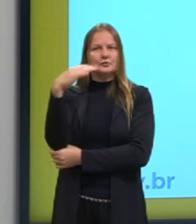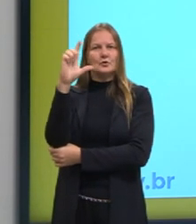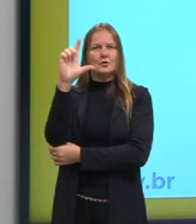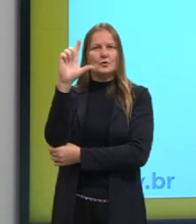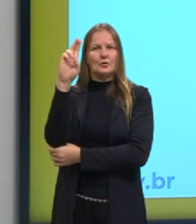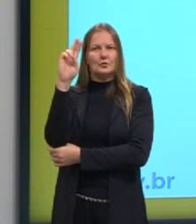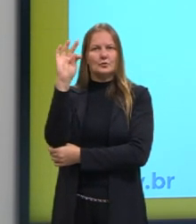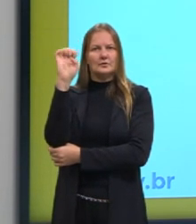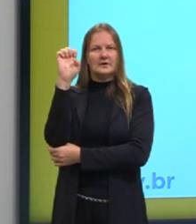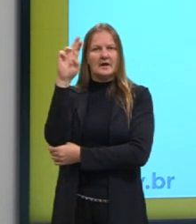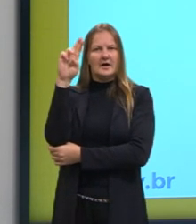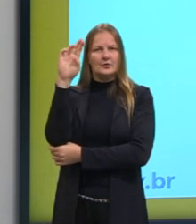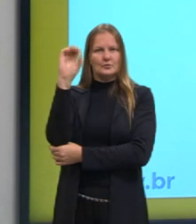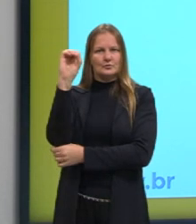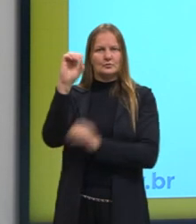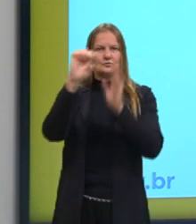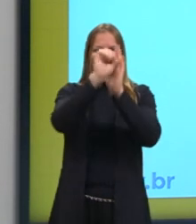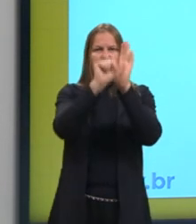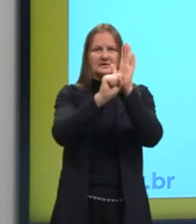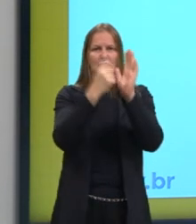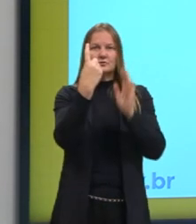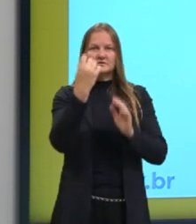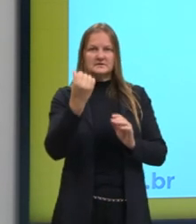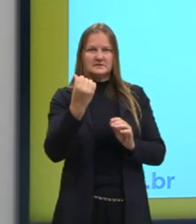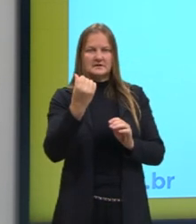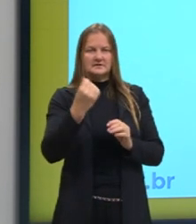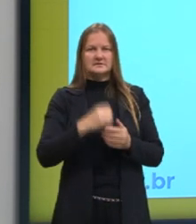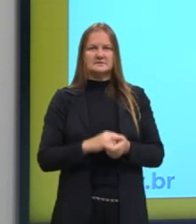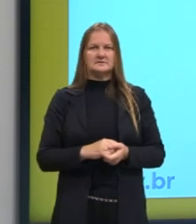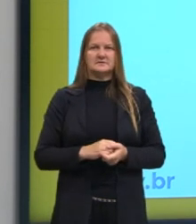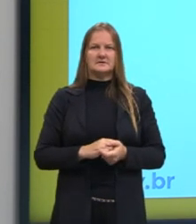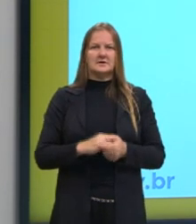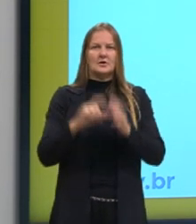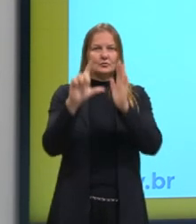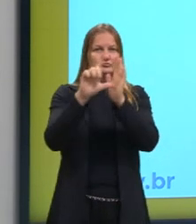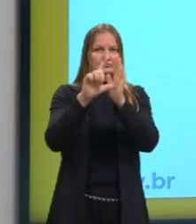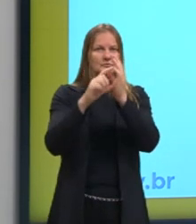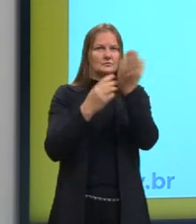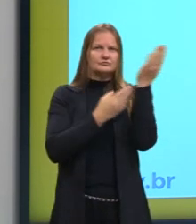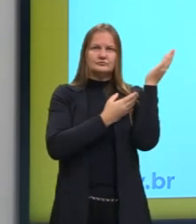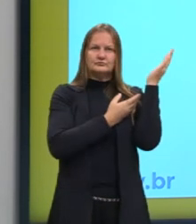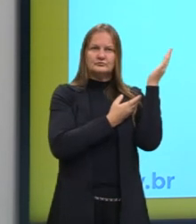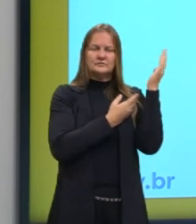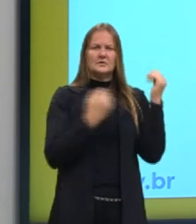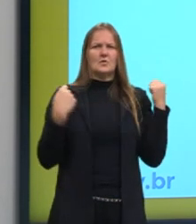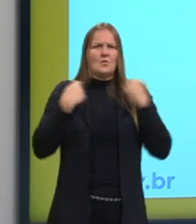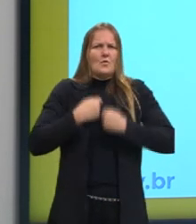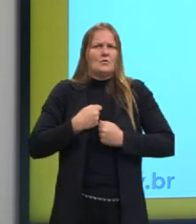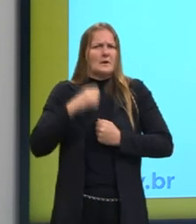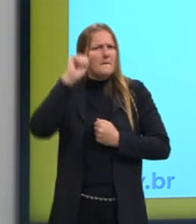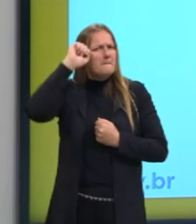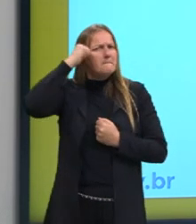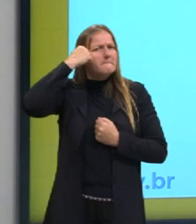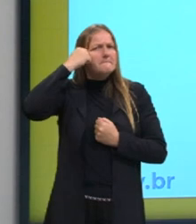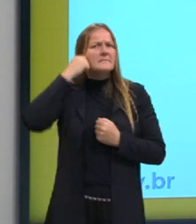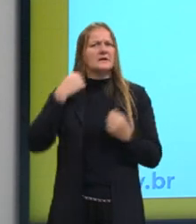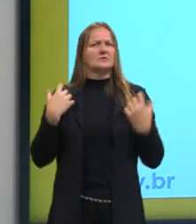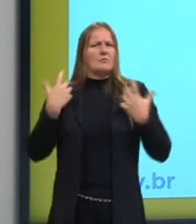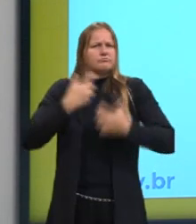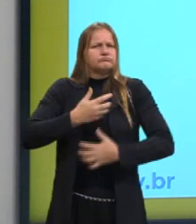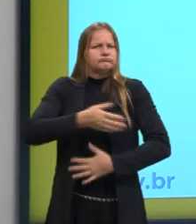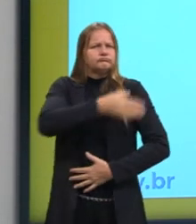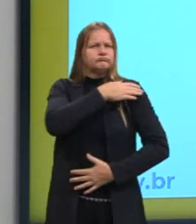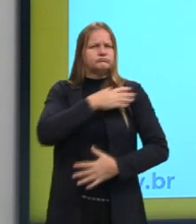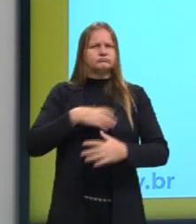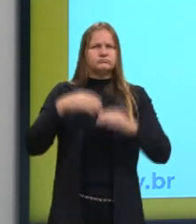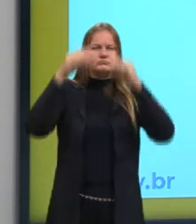ainda era vivo. A gente tem uma pintura com um fundo verde, um homem com vestes pretas, uma espécie de um manto, um